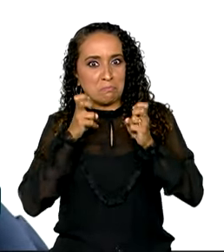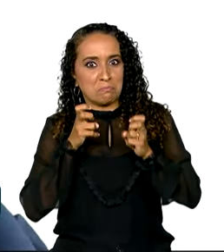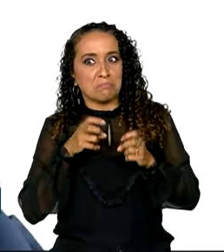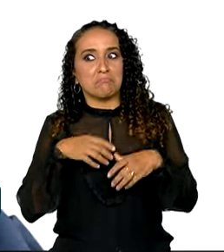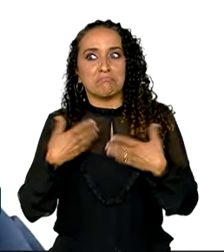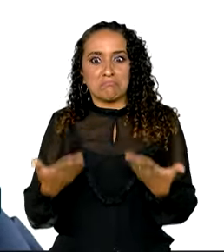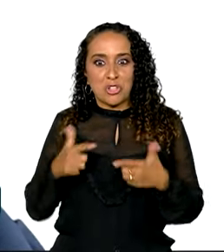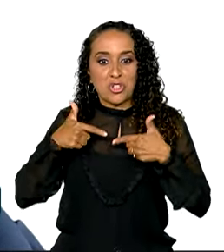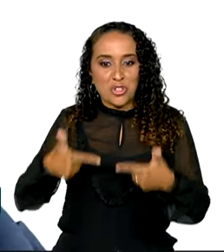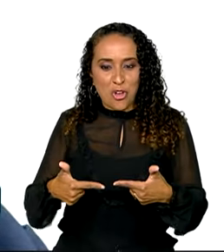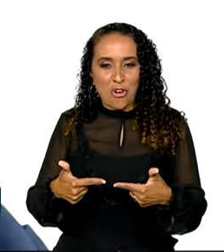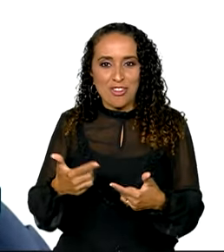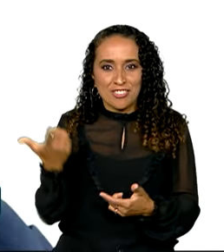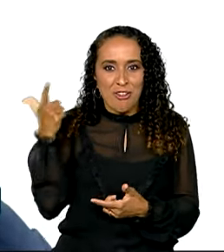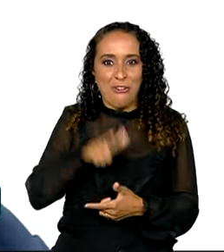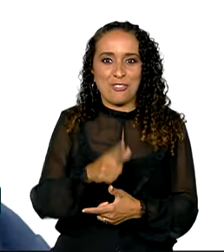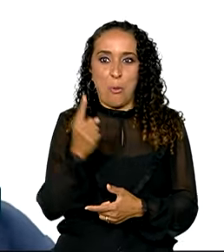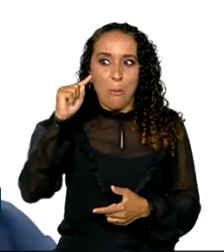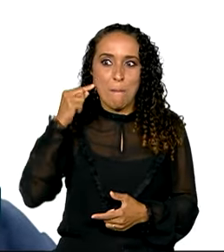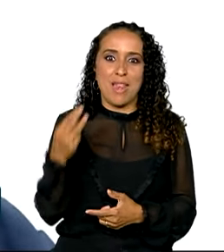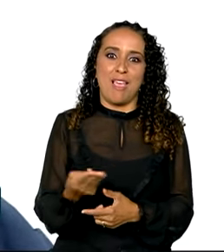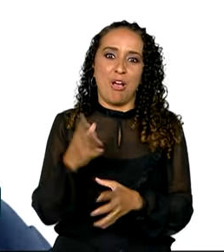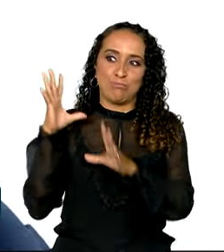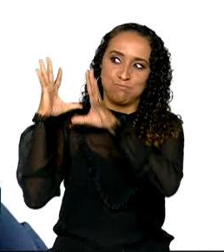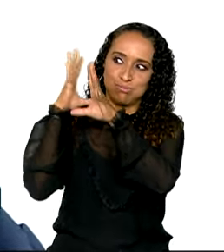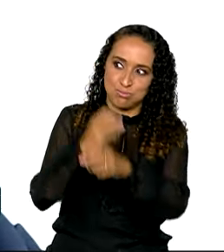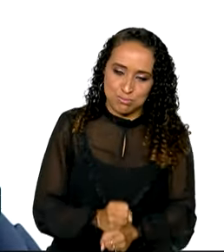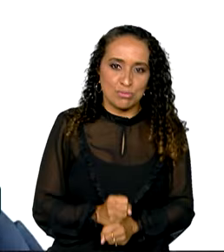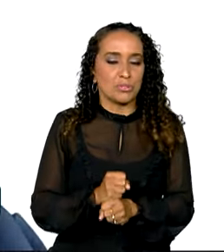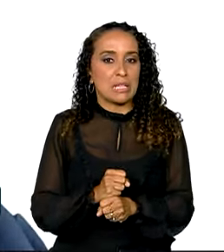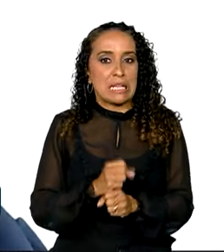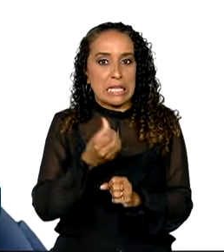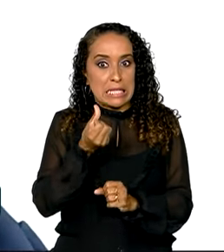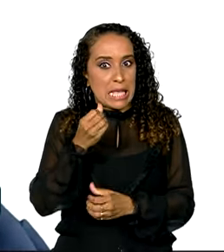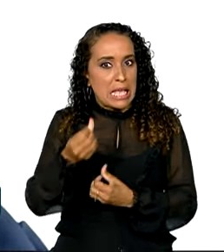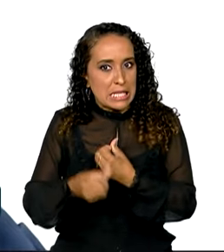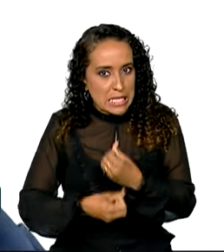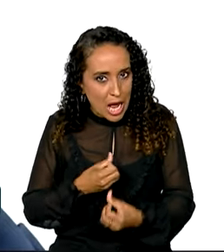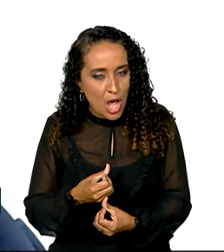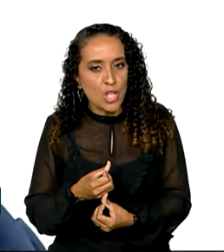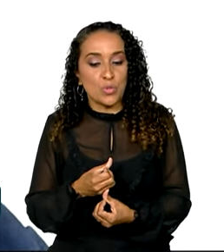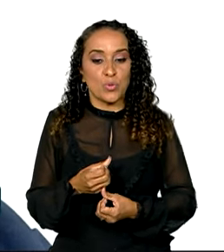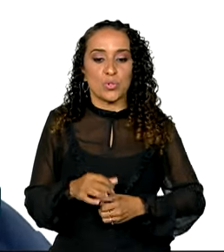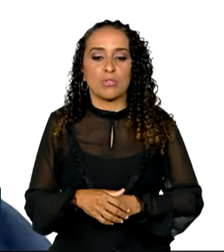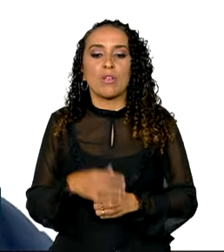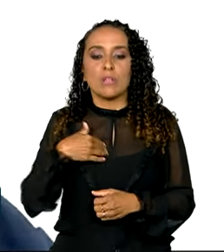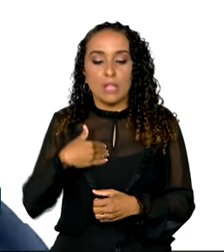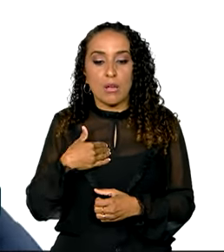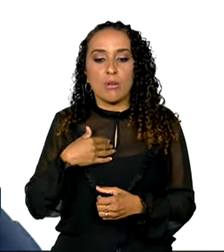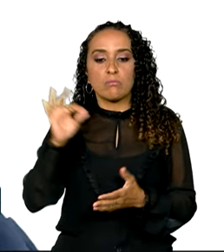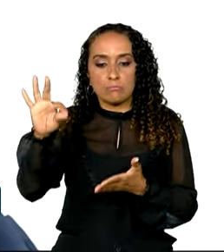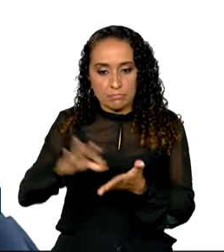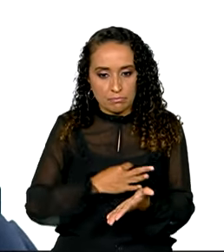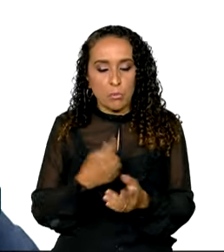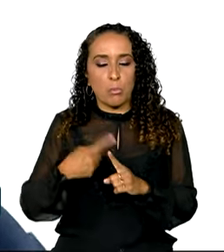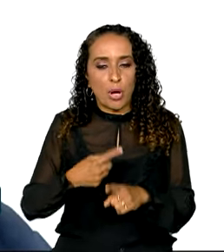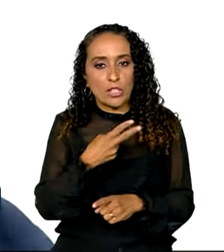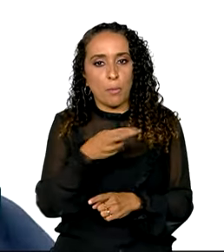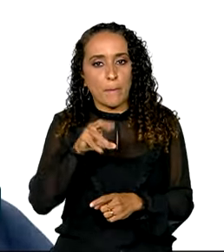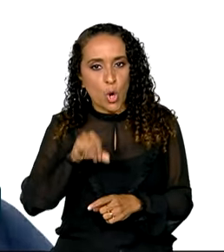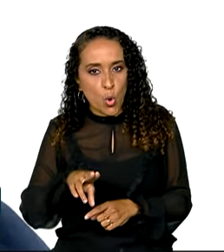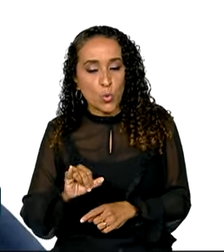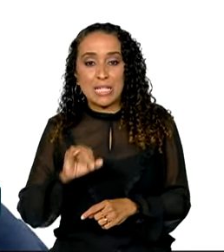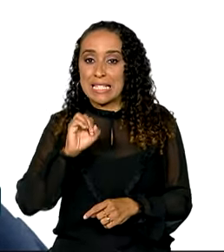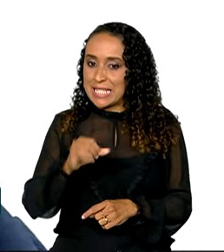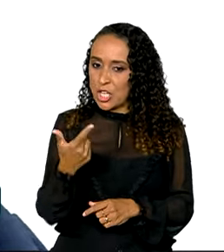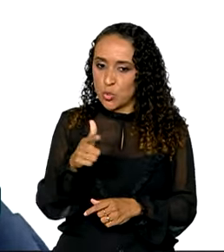caramba, eu ganhei um milhão de reais. Se gente somar, todos os uns seis anos, então eu me matriculei, mas por conta do ProUni, porque se não